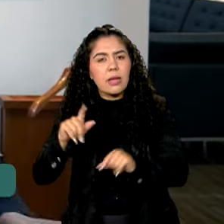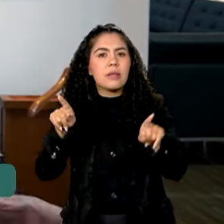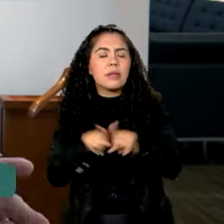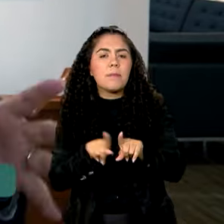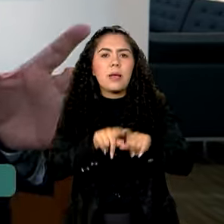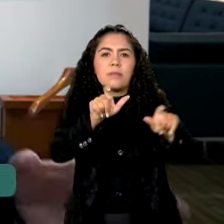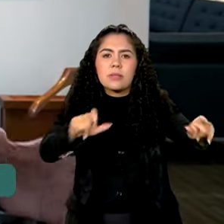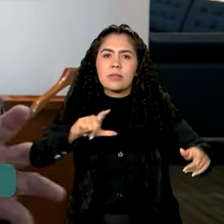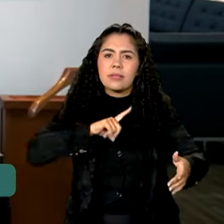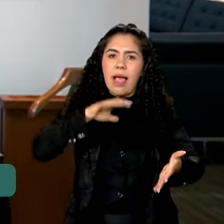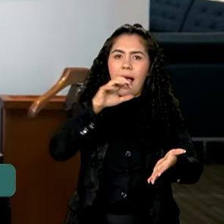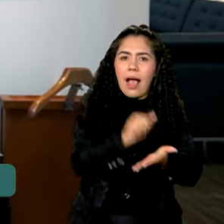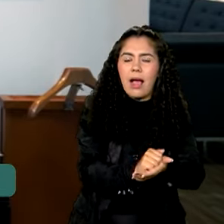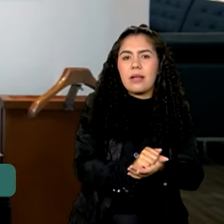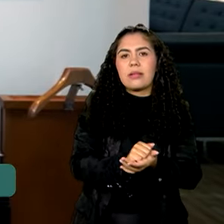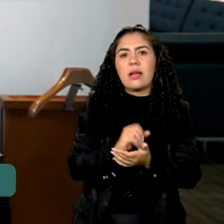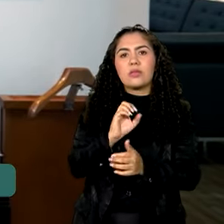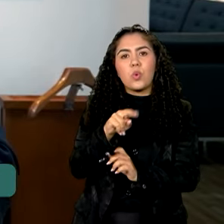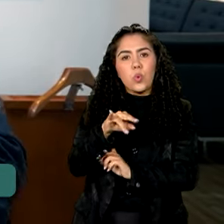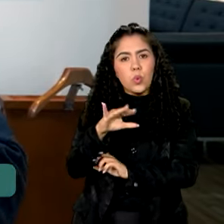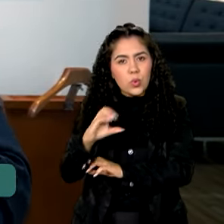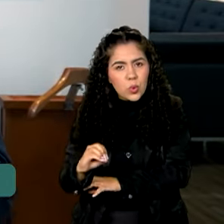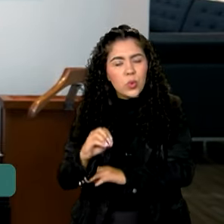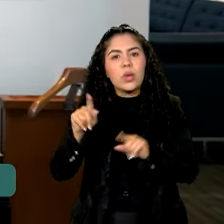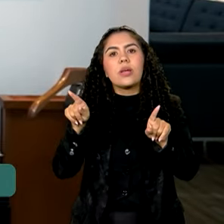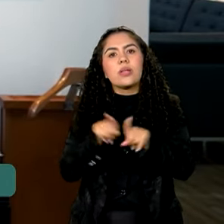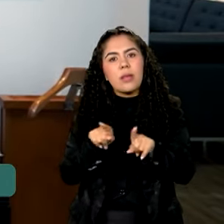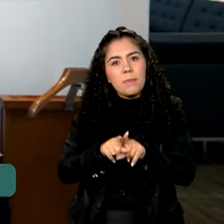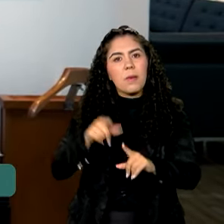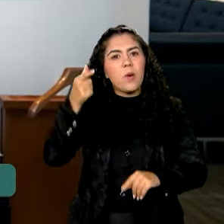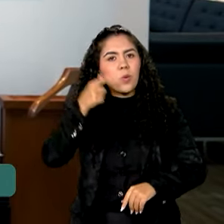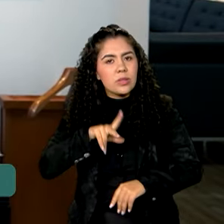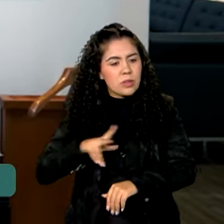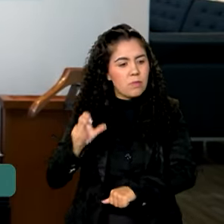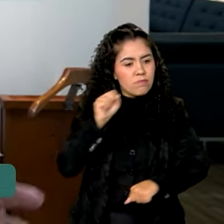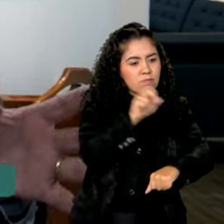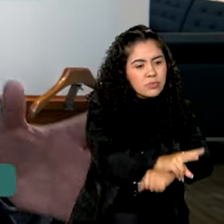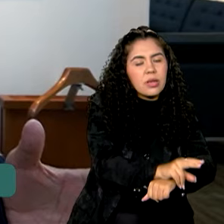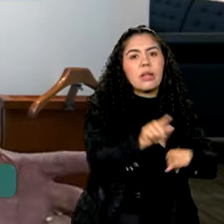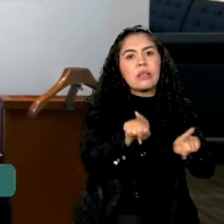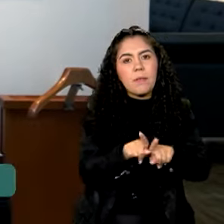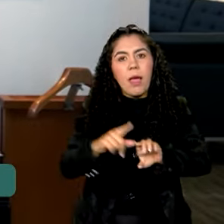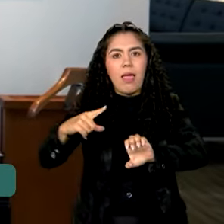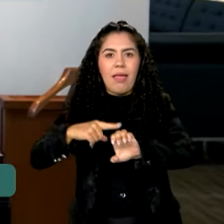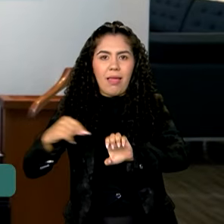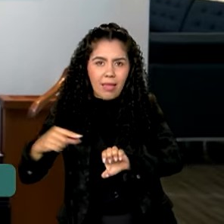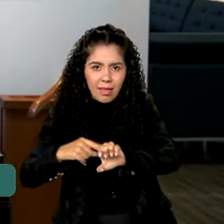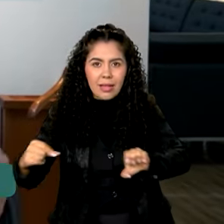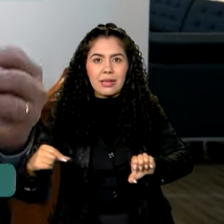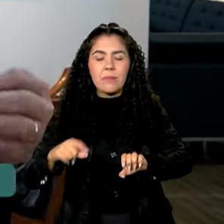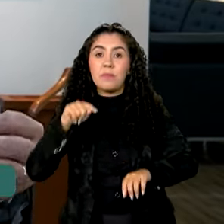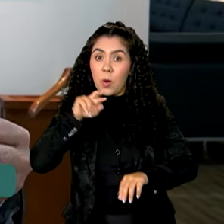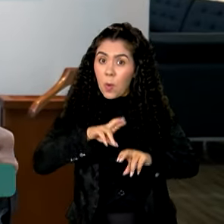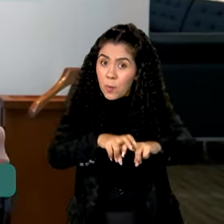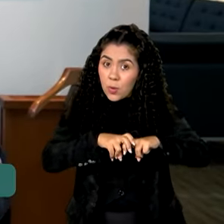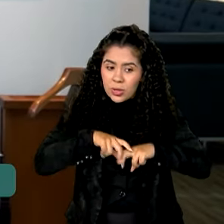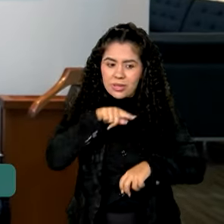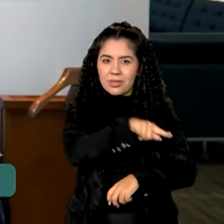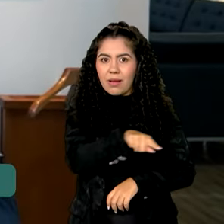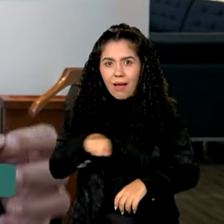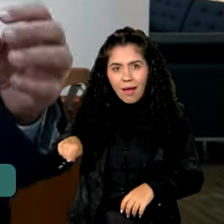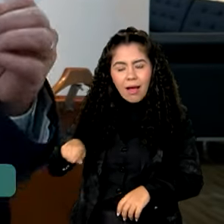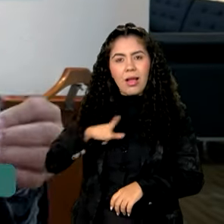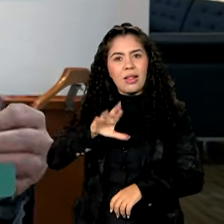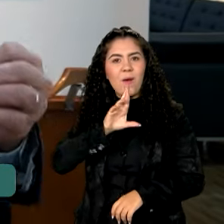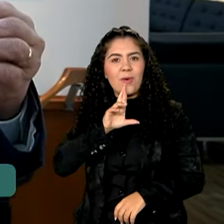Cadastro Único e destes programas para o emprego, para o empreendedorismo. É isso que significou a retirada